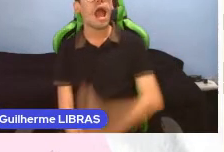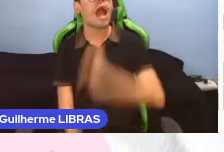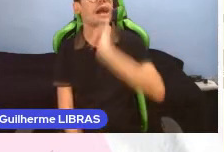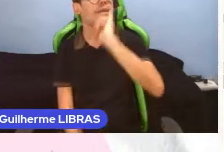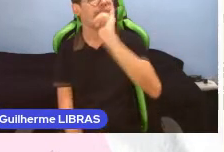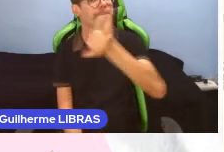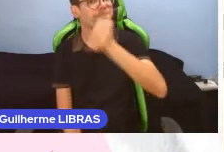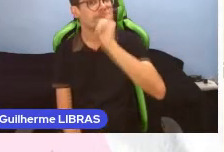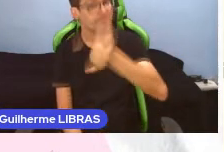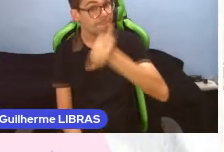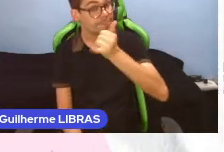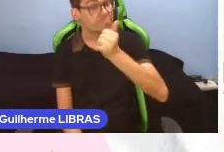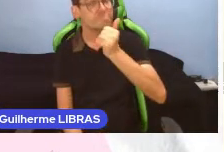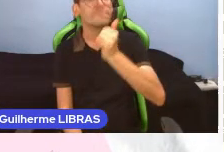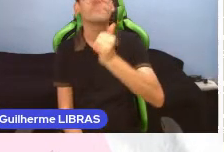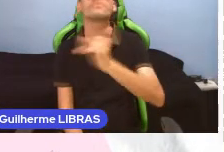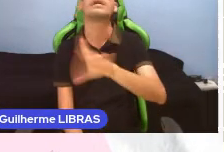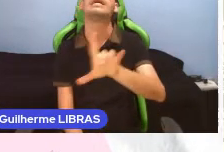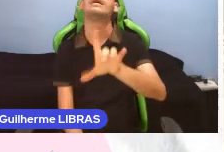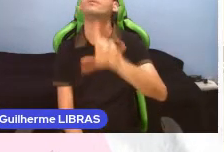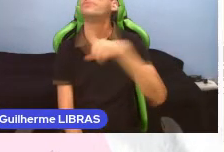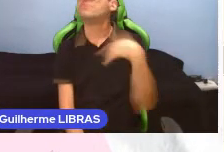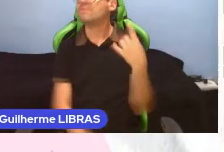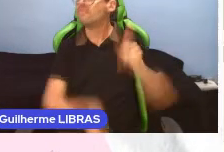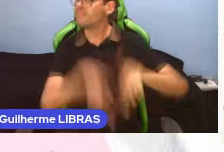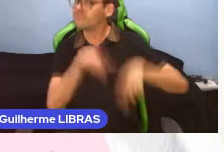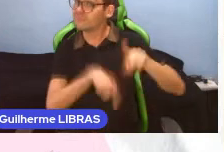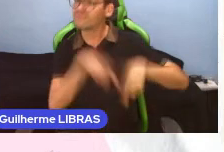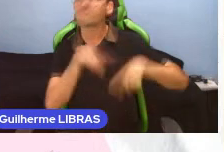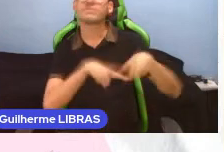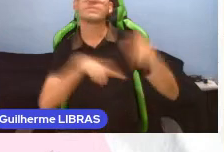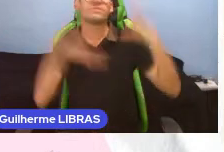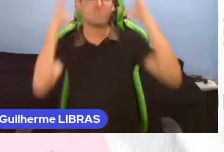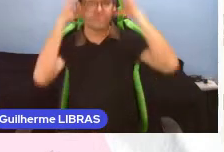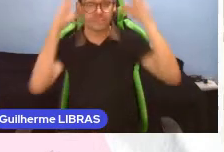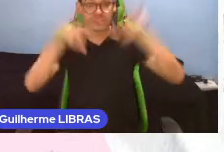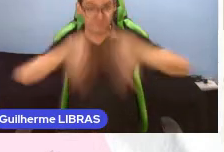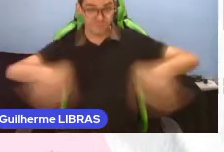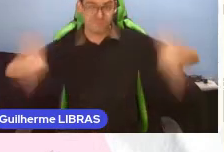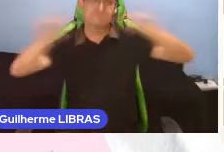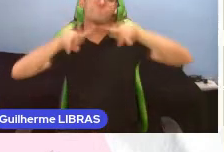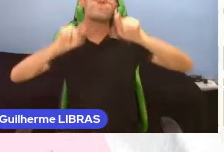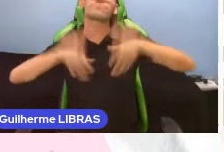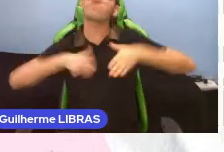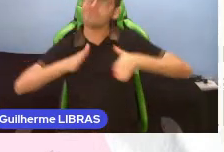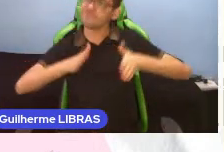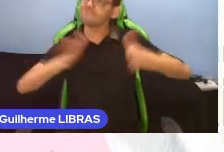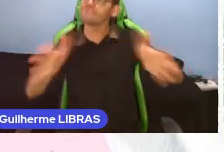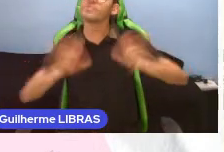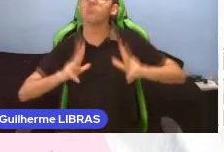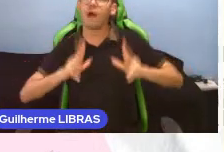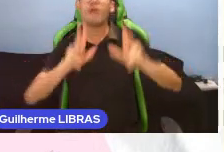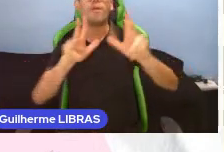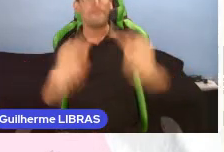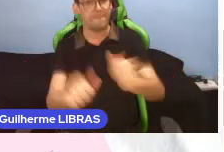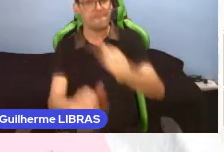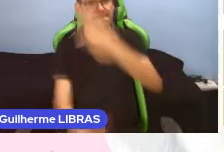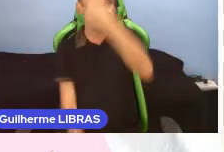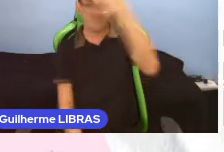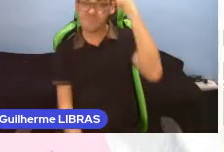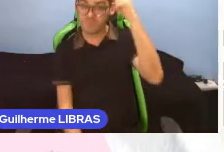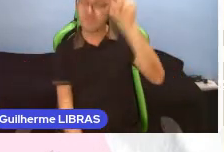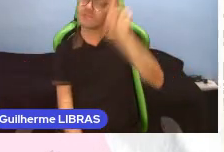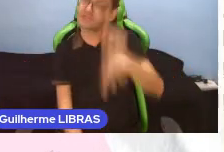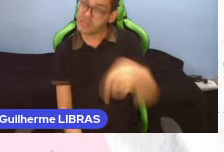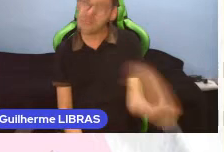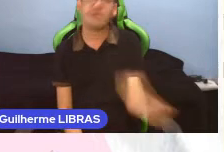Descrição. Para que o material audiovisual seja acessível a todos, todas e todes, é importante